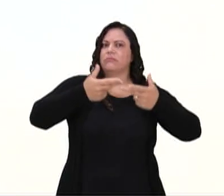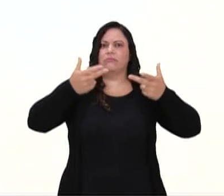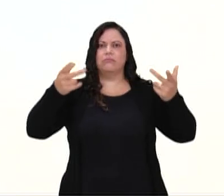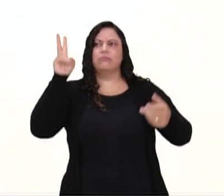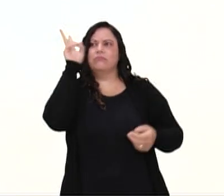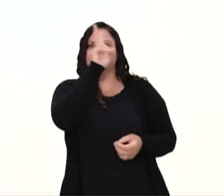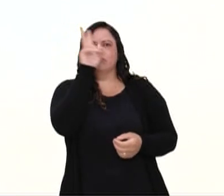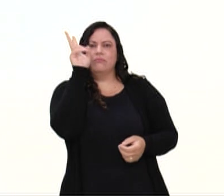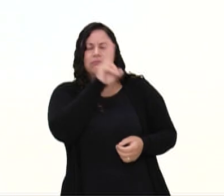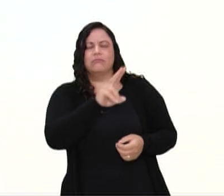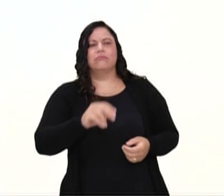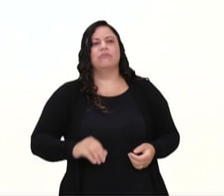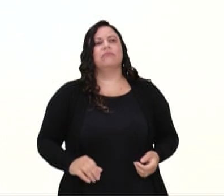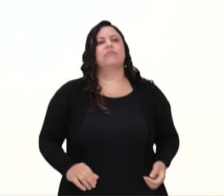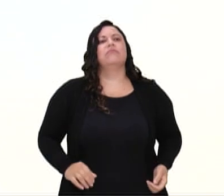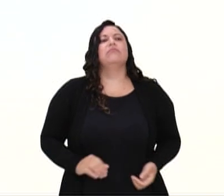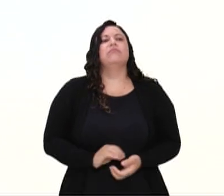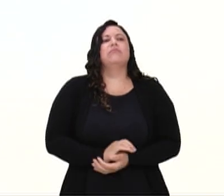é muito legal da dança.